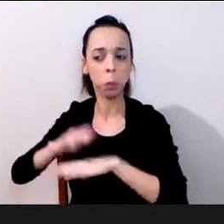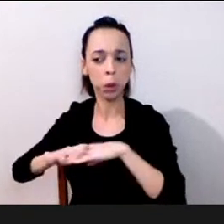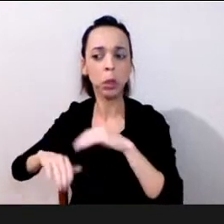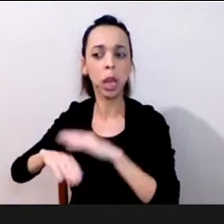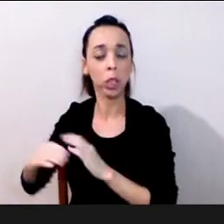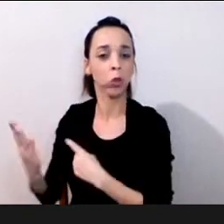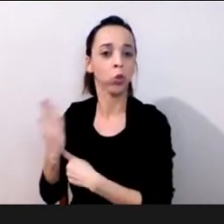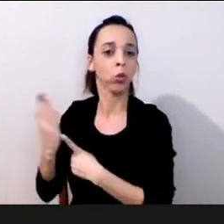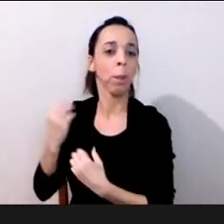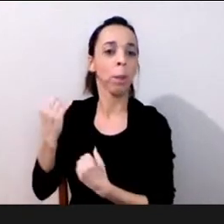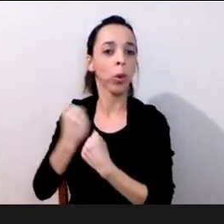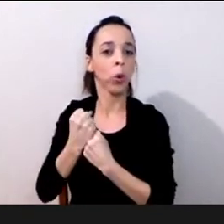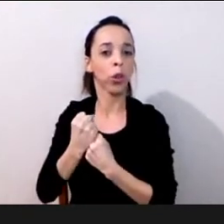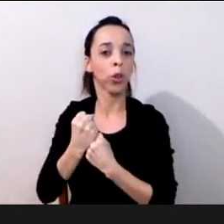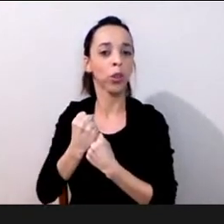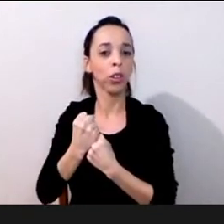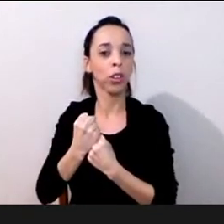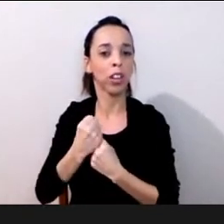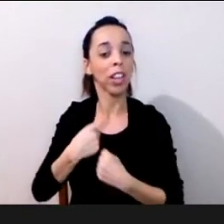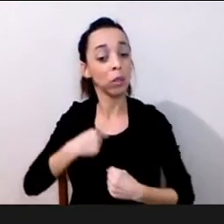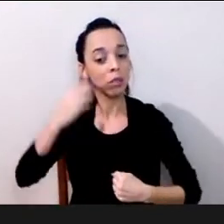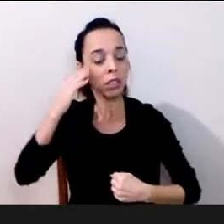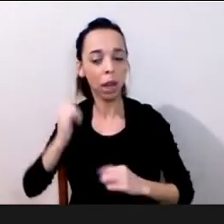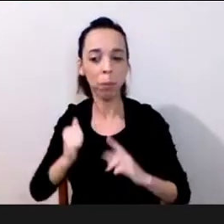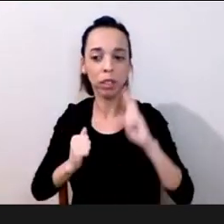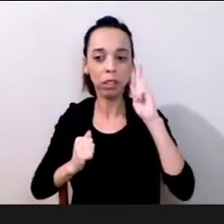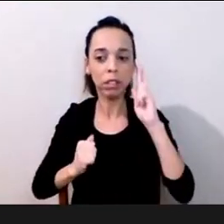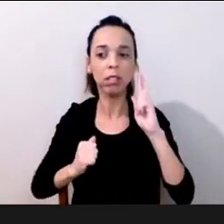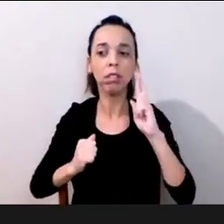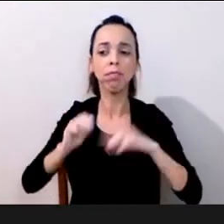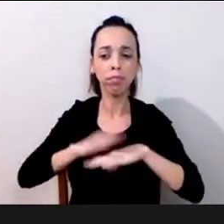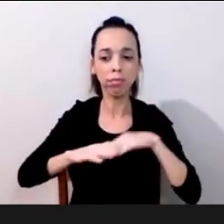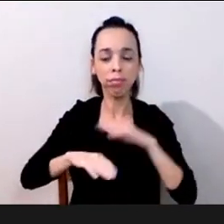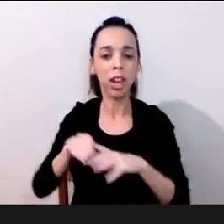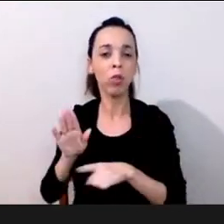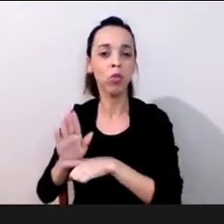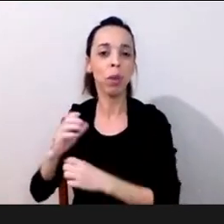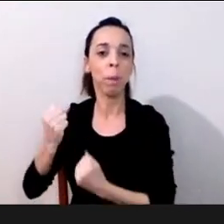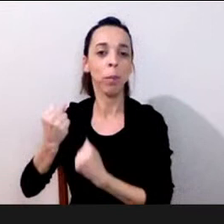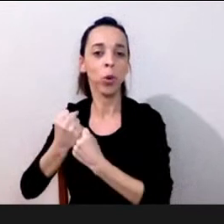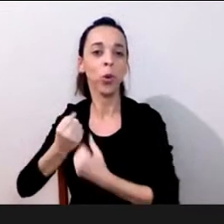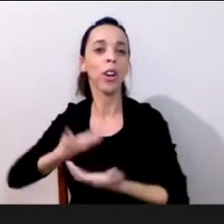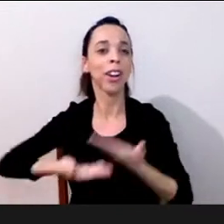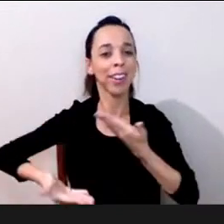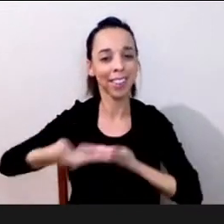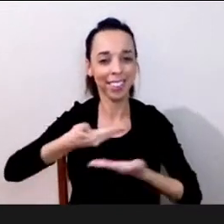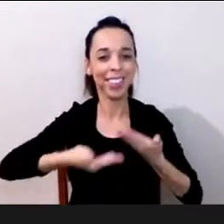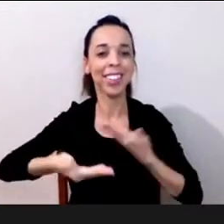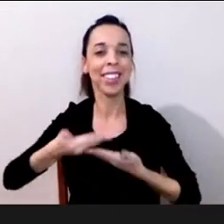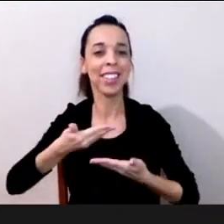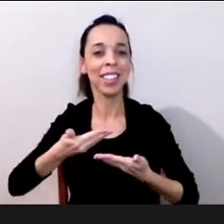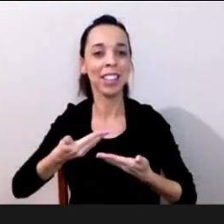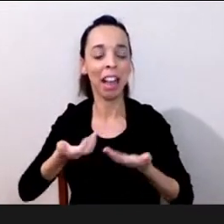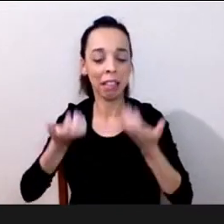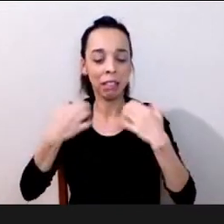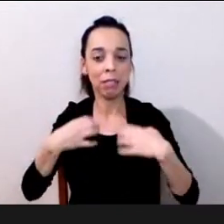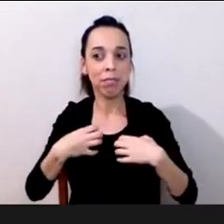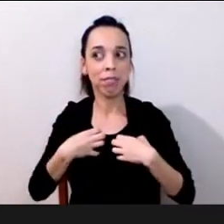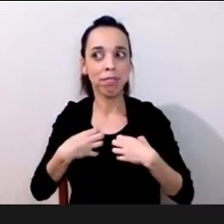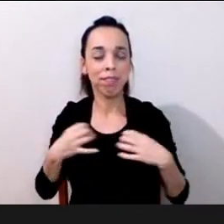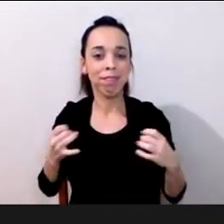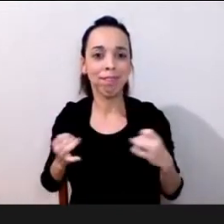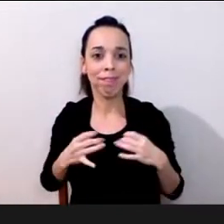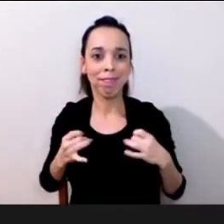perspectiva das alavancas que nos sustentam a insegurança quer dizer que nos ajudam a não ficar tão inseguros porque a insegurança